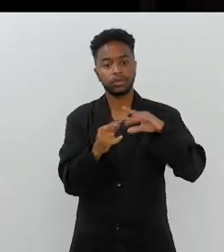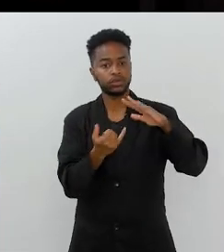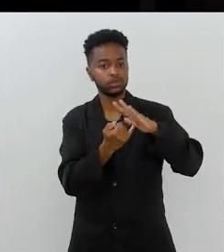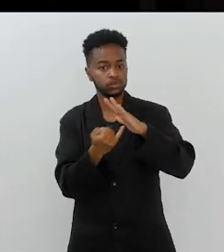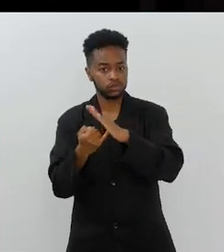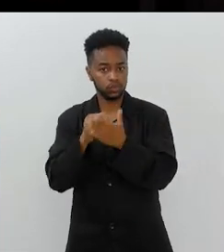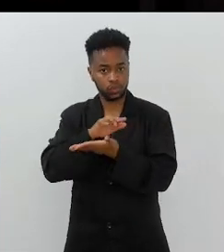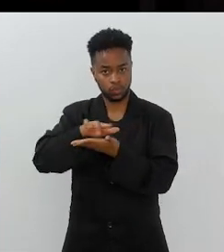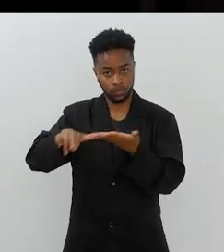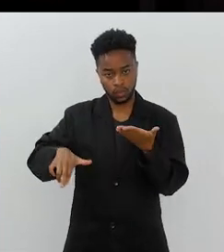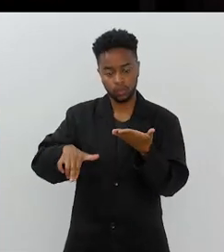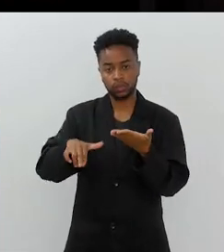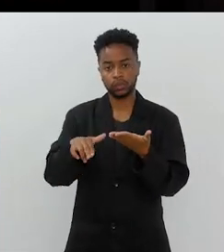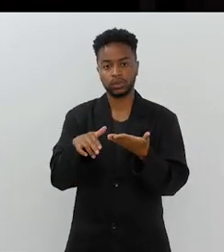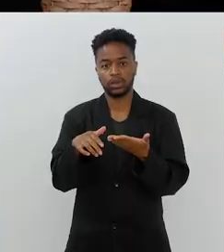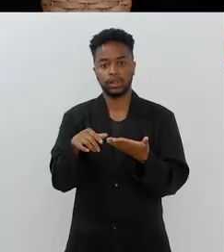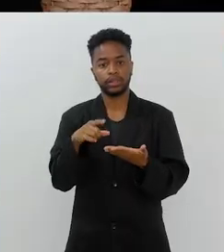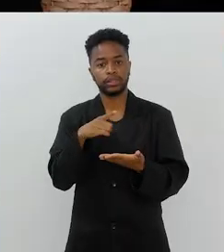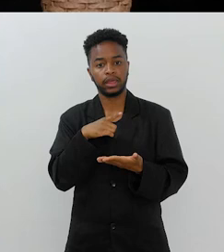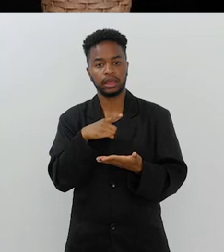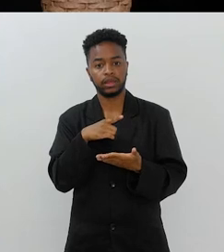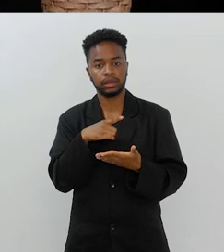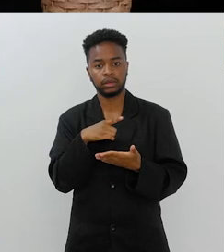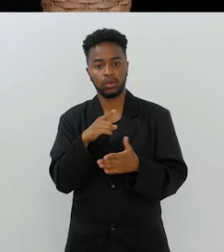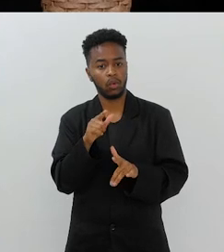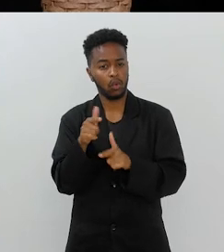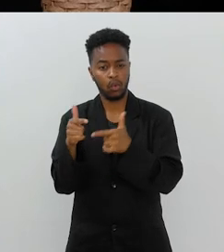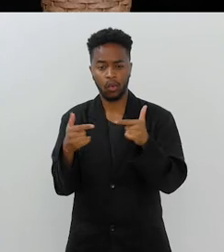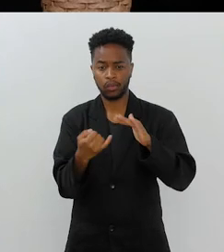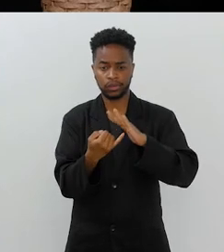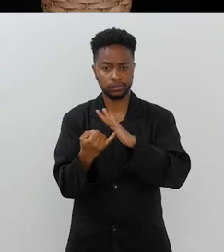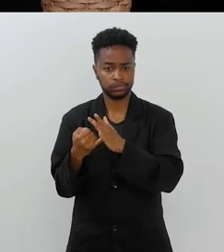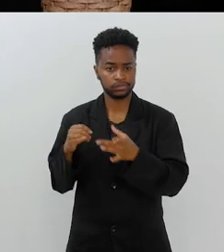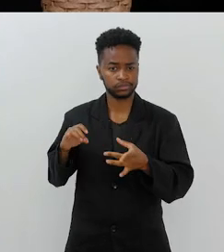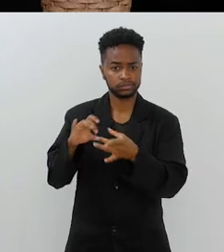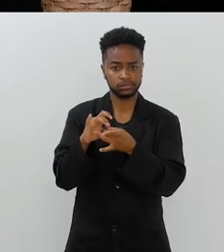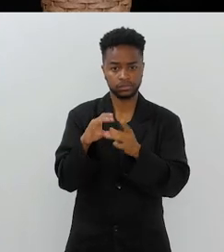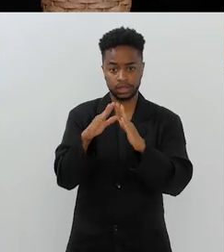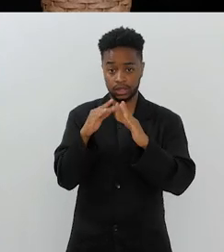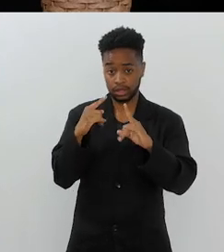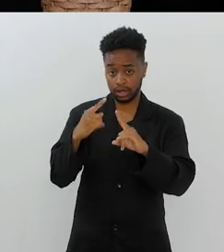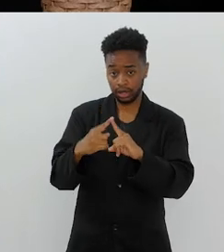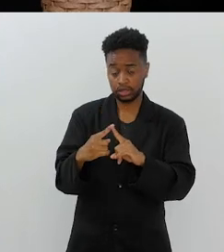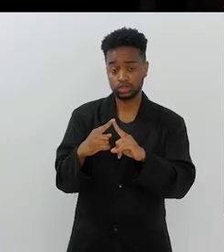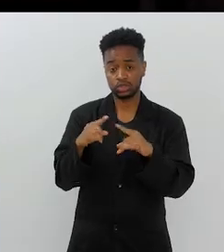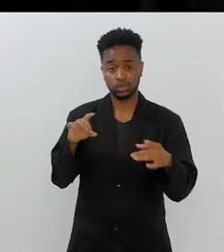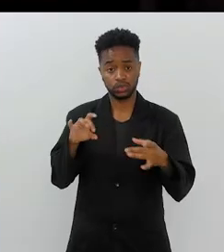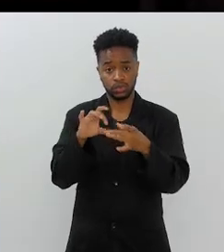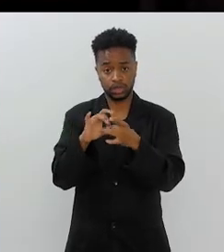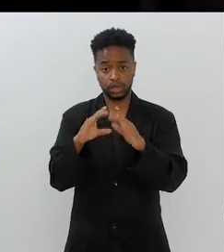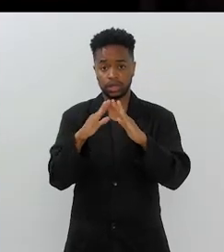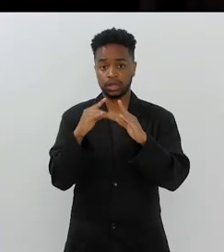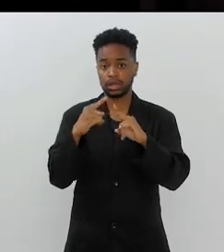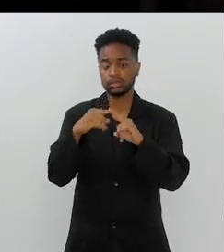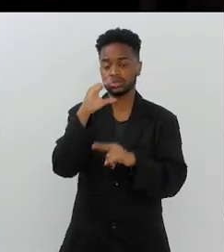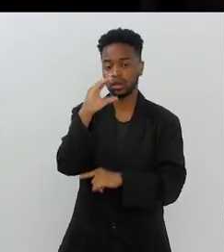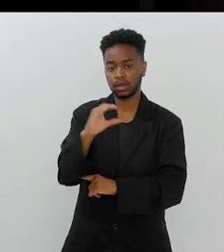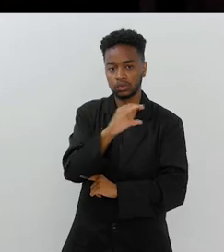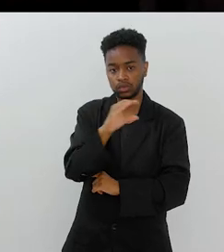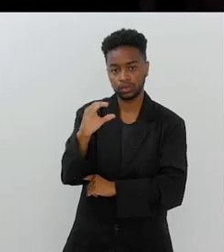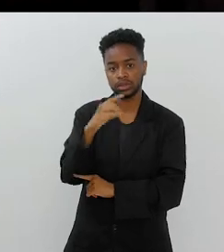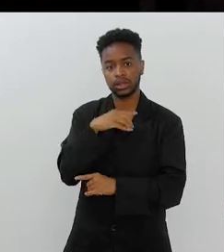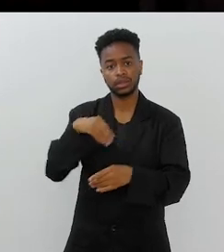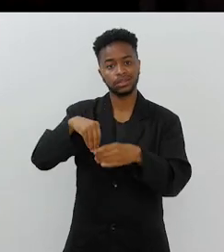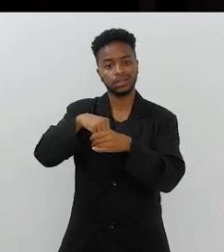os institutos, as instituições que são ligadas à igreja, que são ligadas à igreja